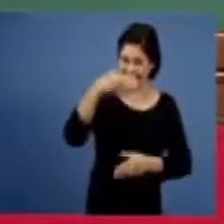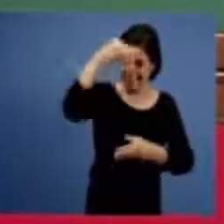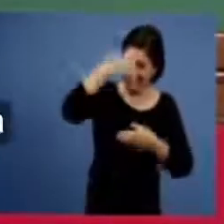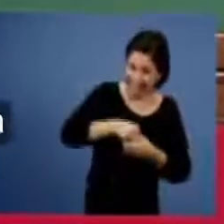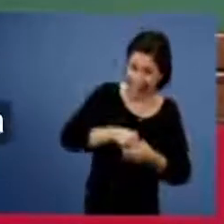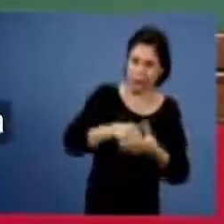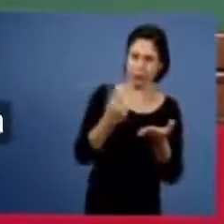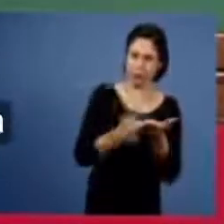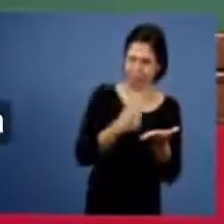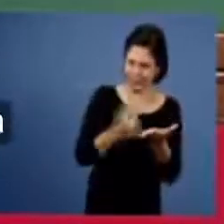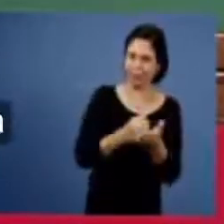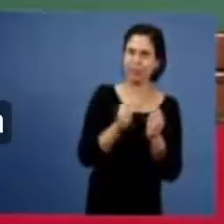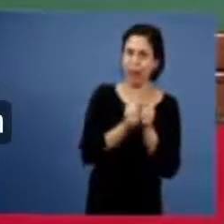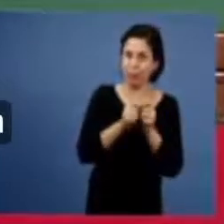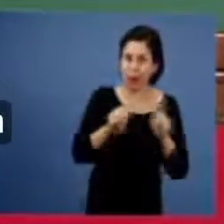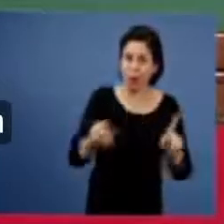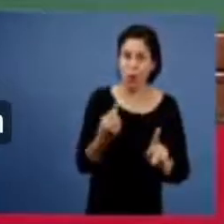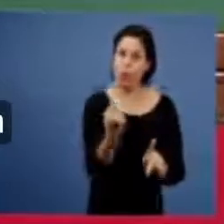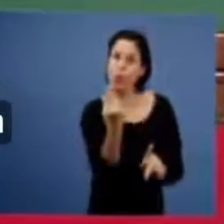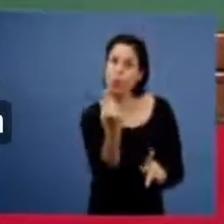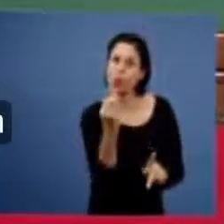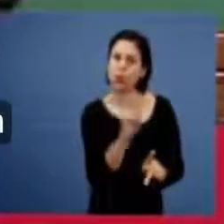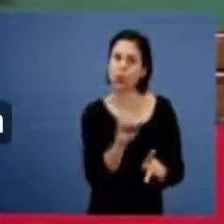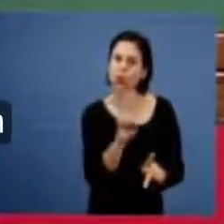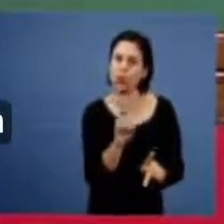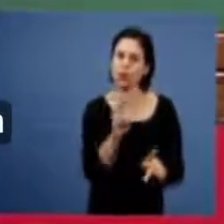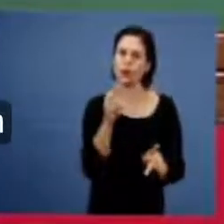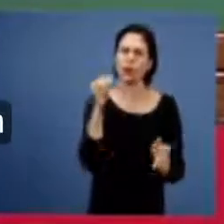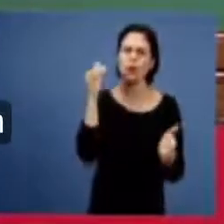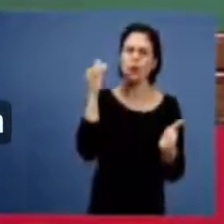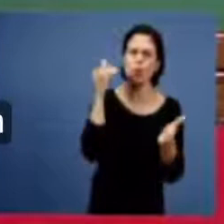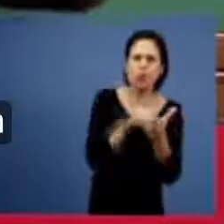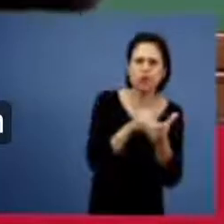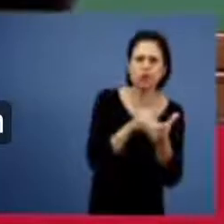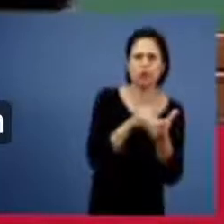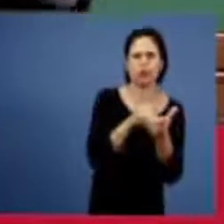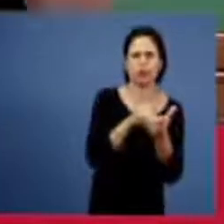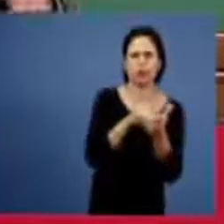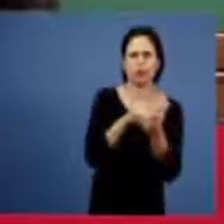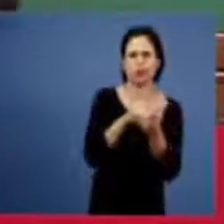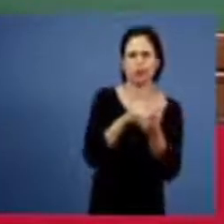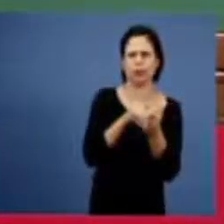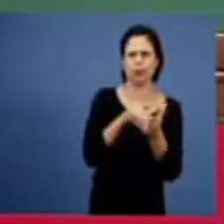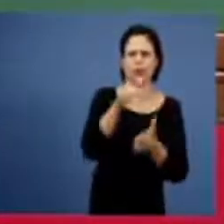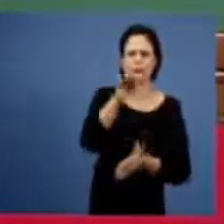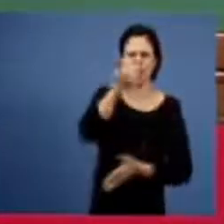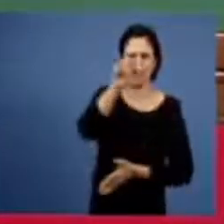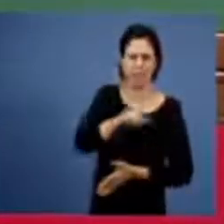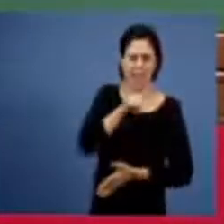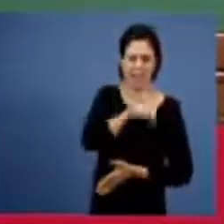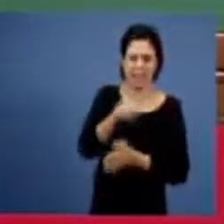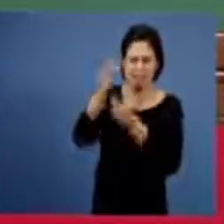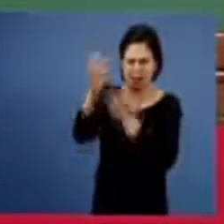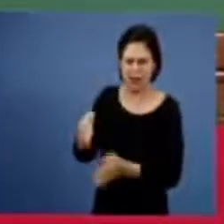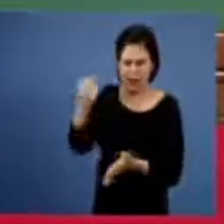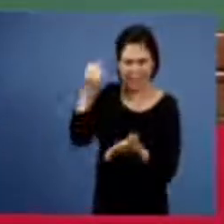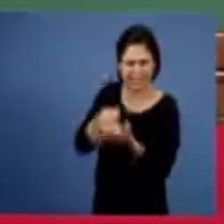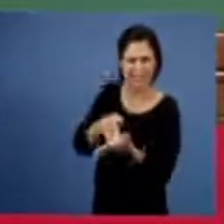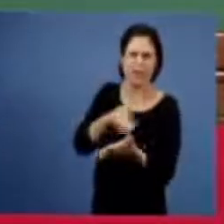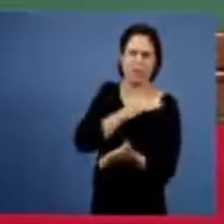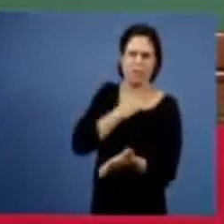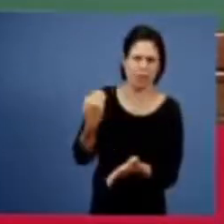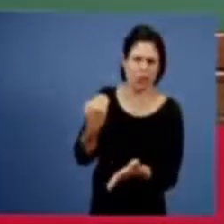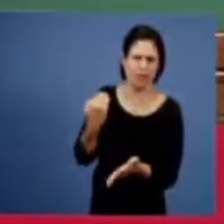registrado no livro de Apocalipse como o final da fé a fidelidade dele que o felo